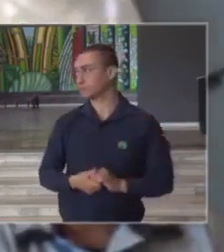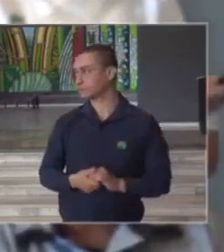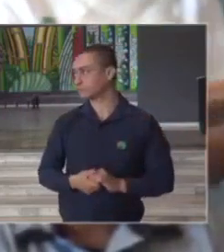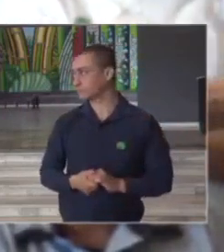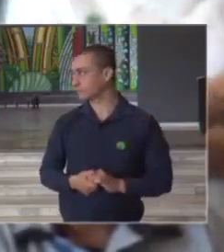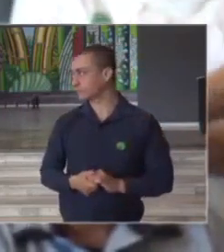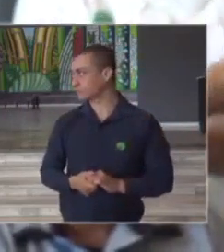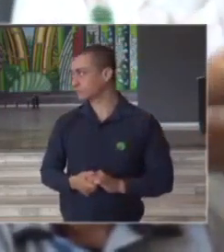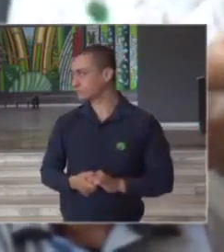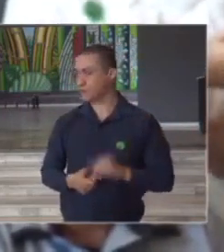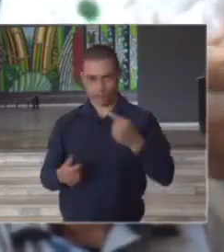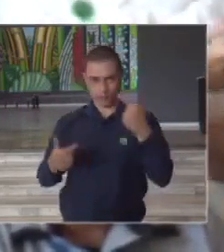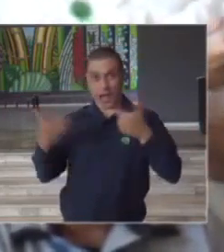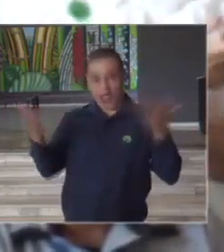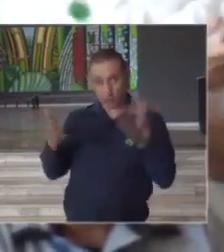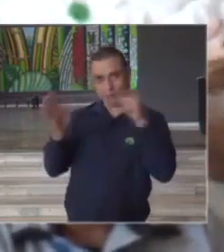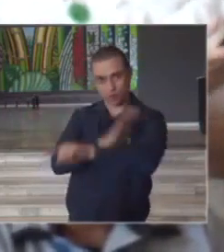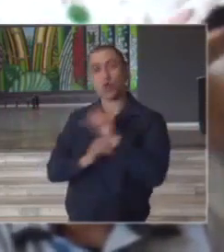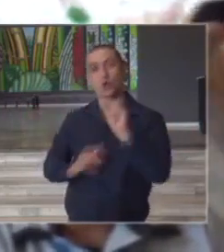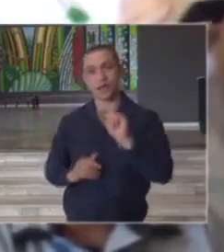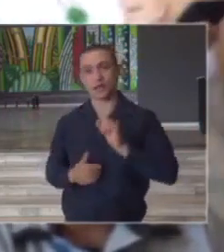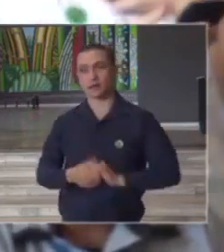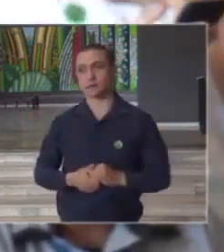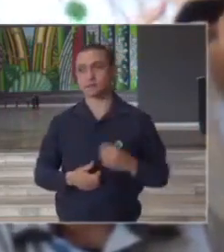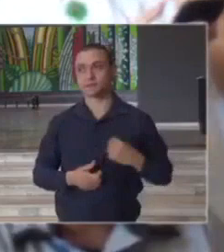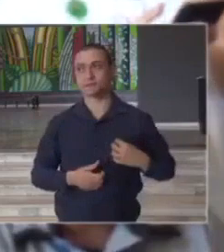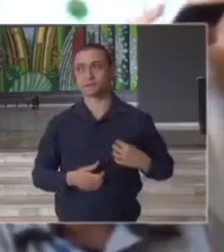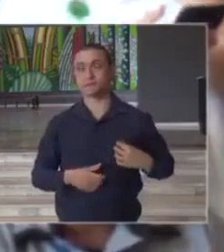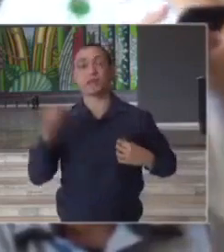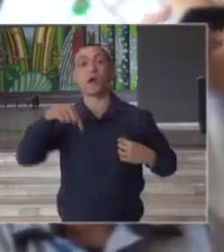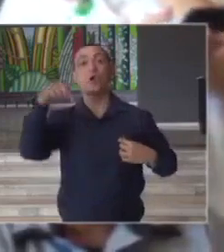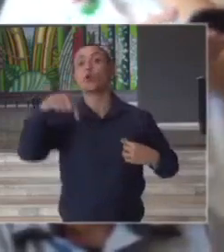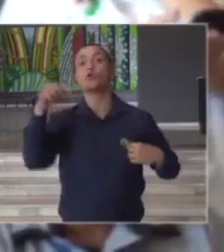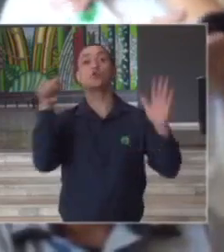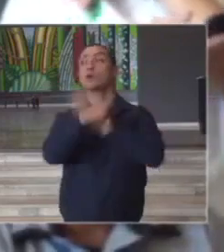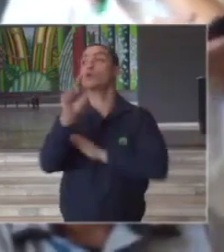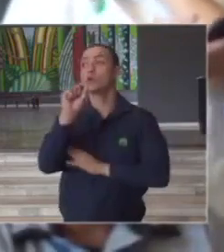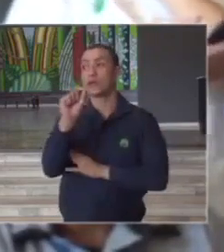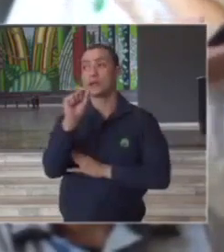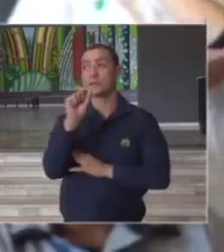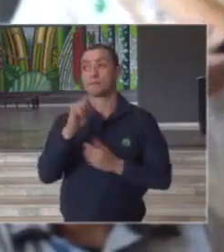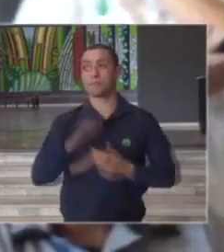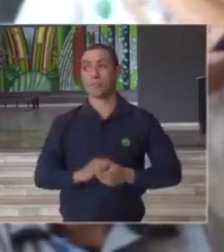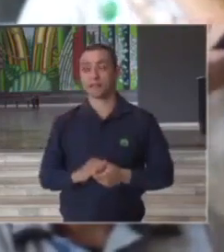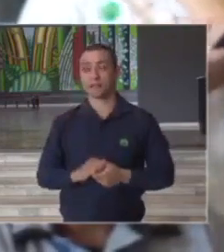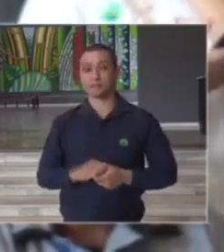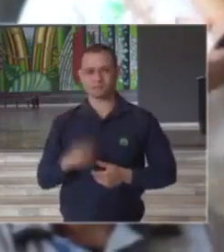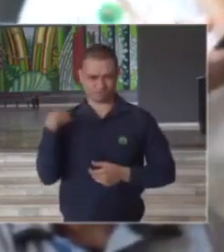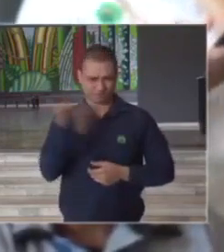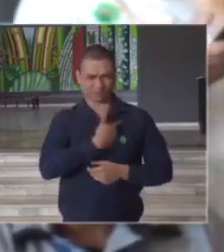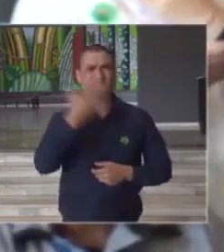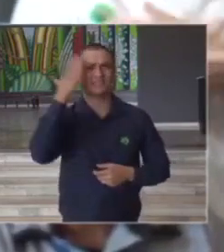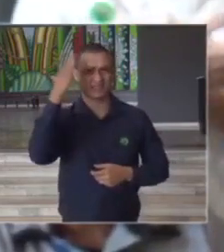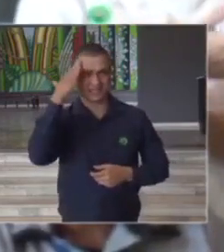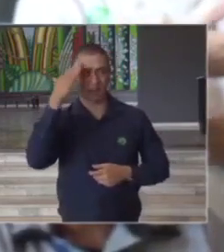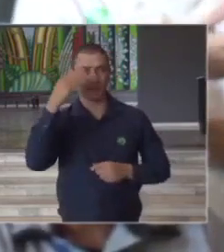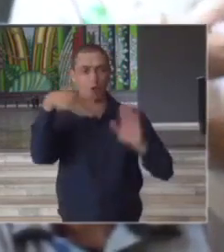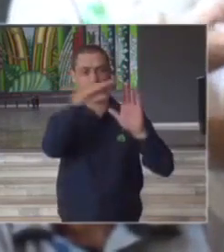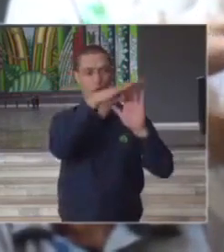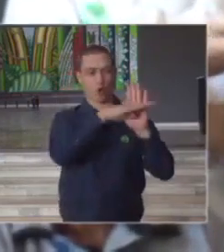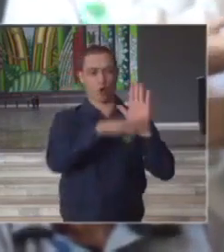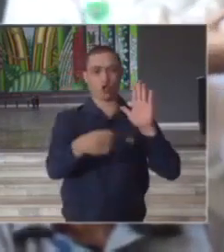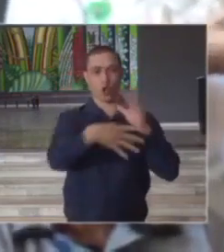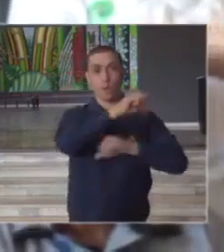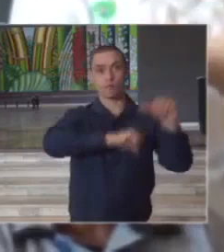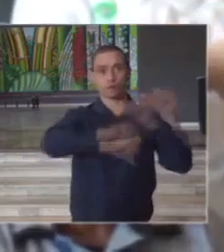posso emendar a minha pergunta a minha pergunta de hoje é a seguinte a gente sabe que com a mudança de protocolo